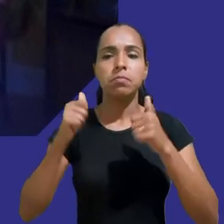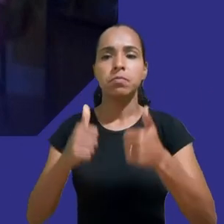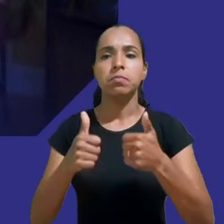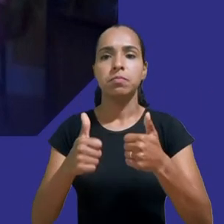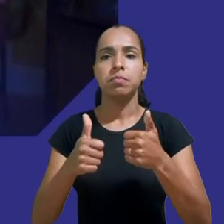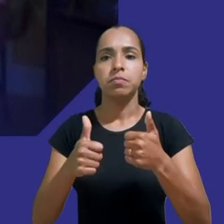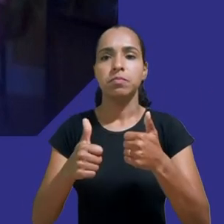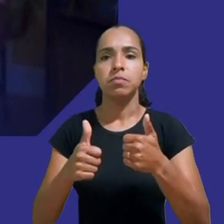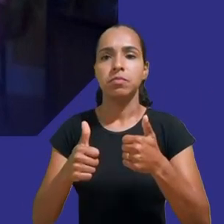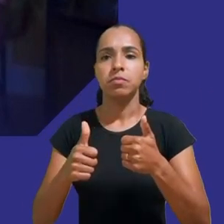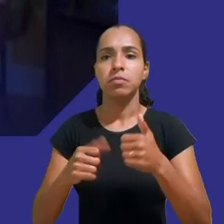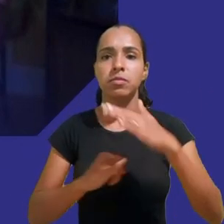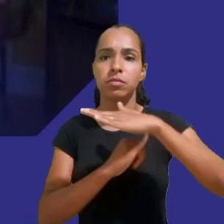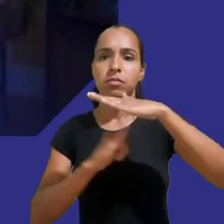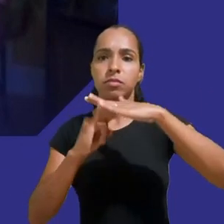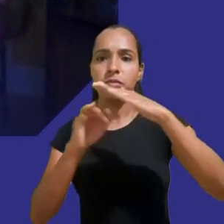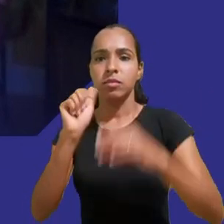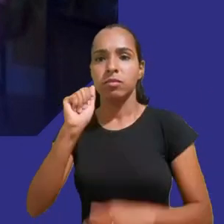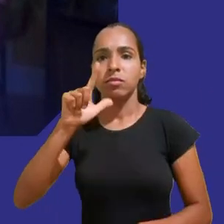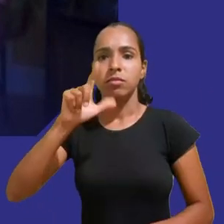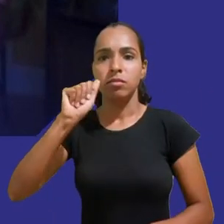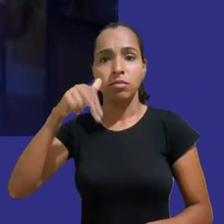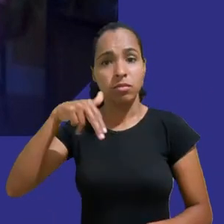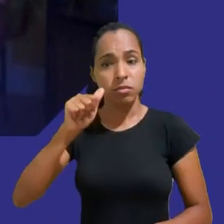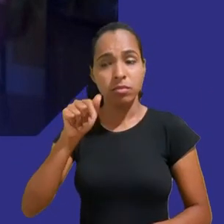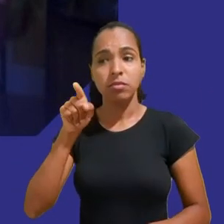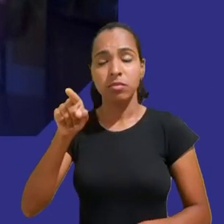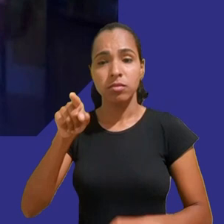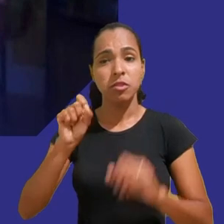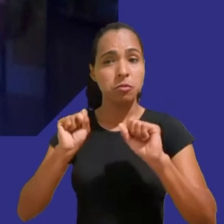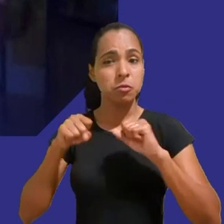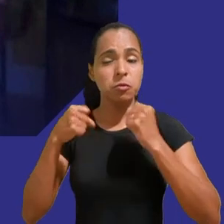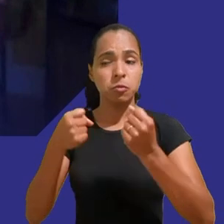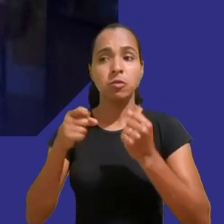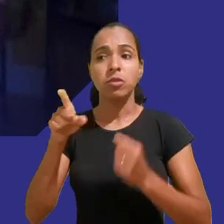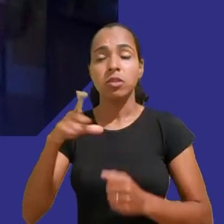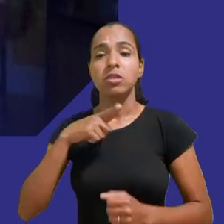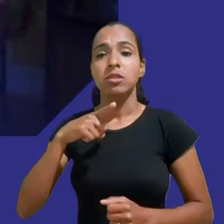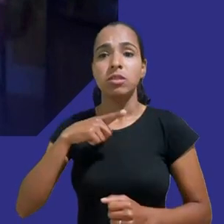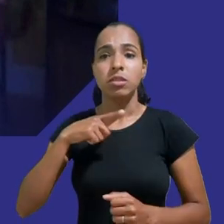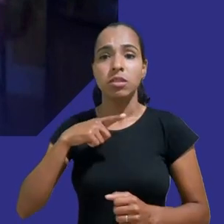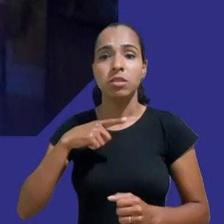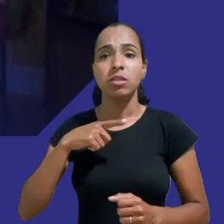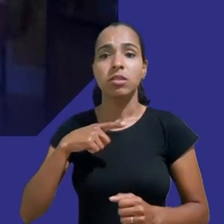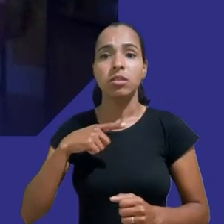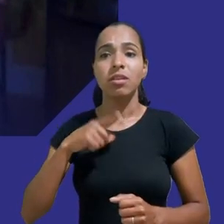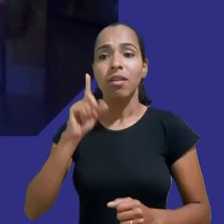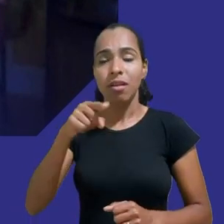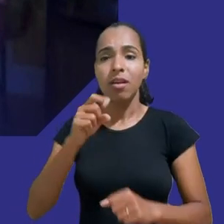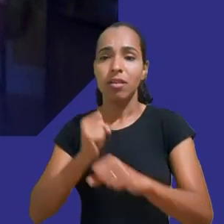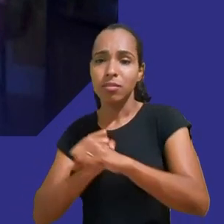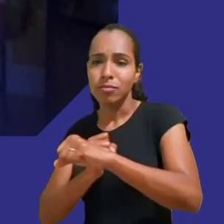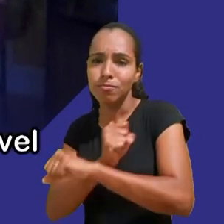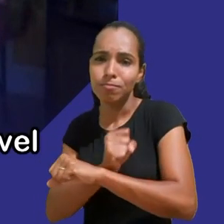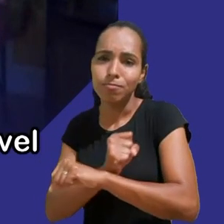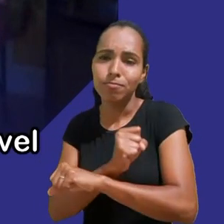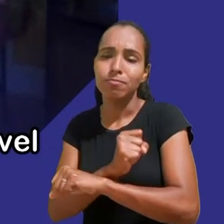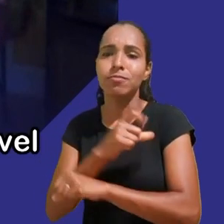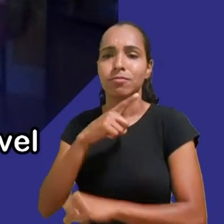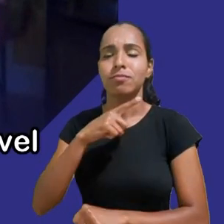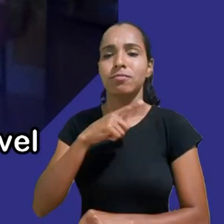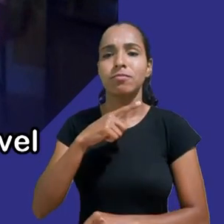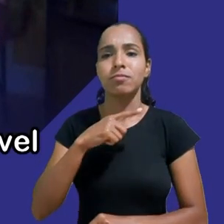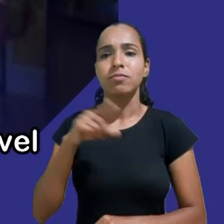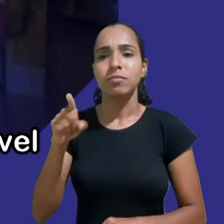judicial que classifica publicidade infantil como uma prática abusiva também tivemos uma decisão favorável no processo